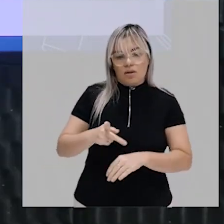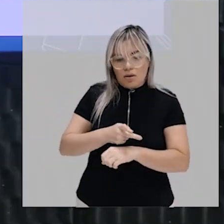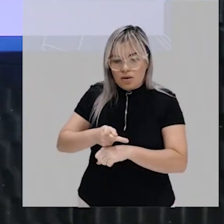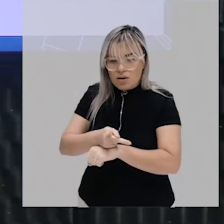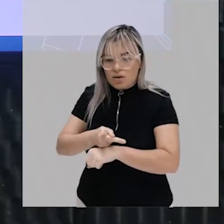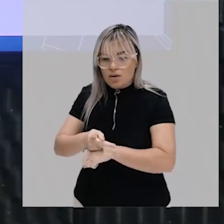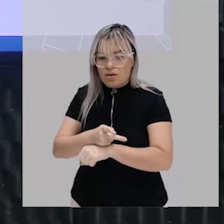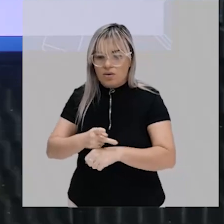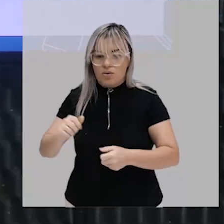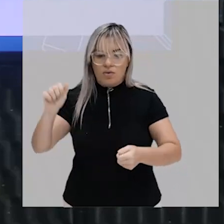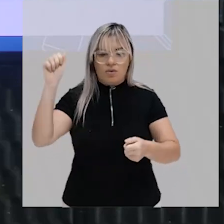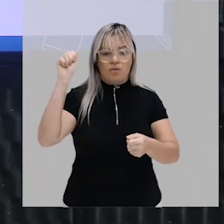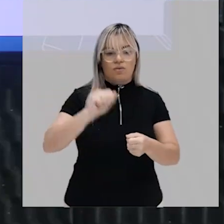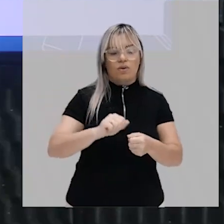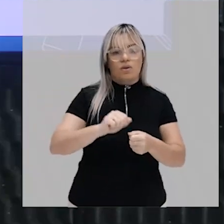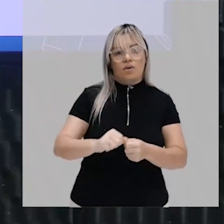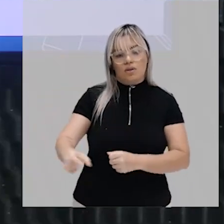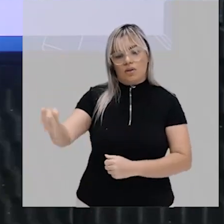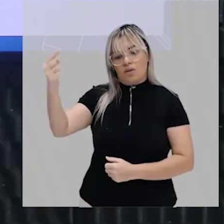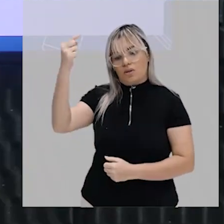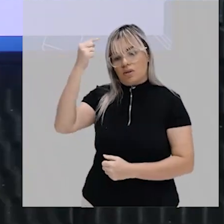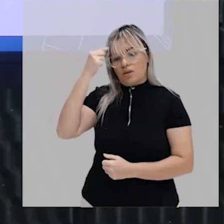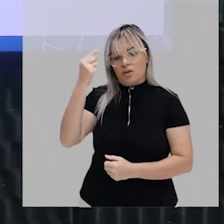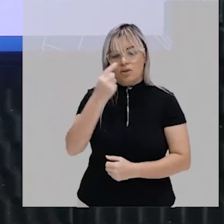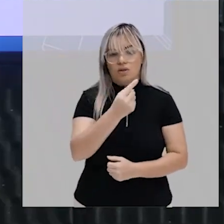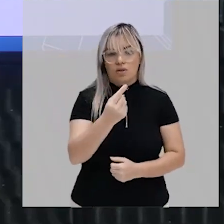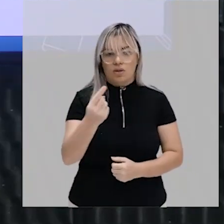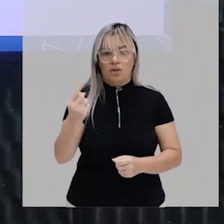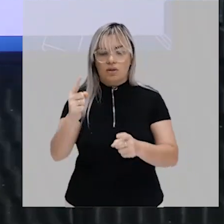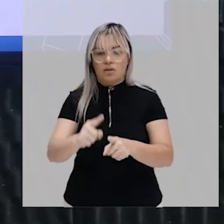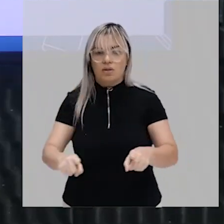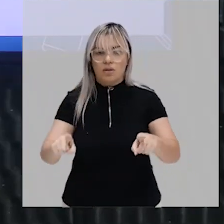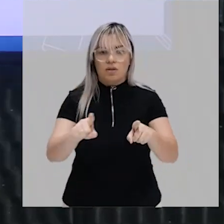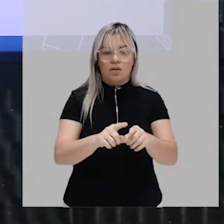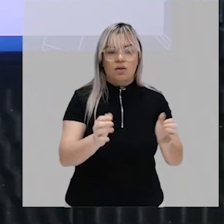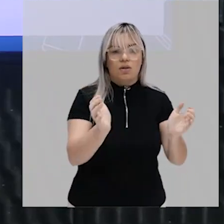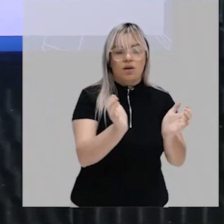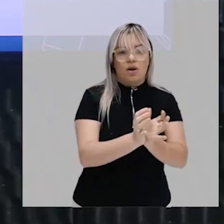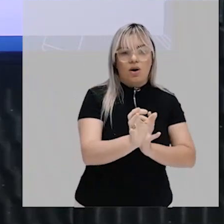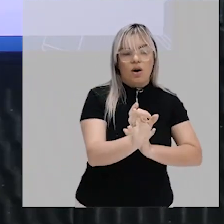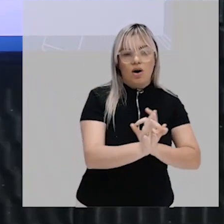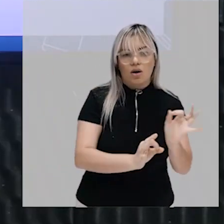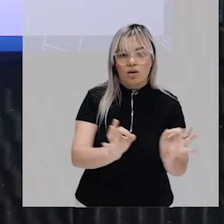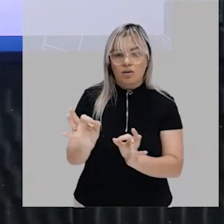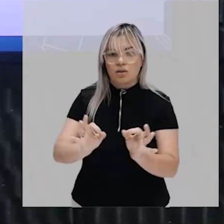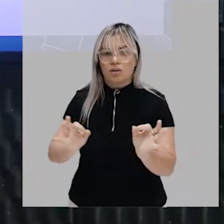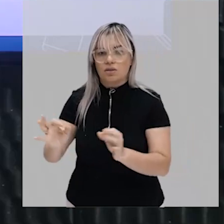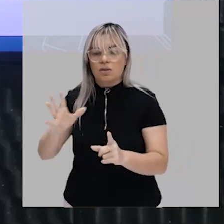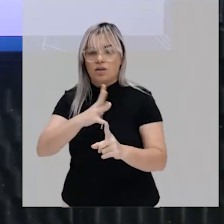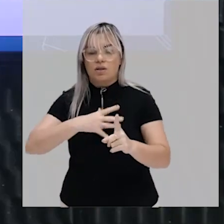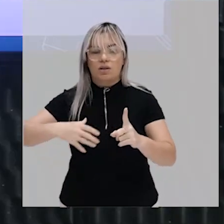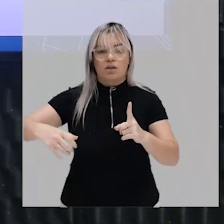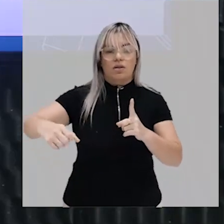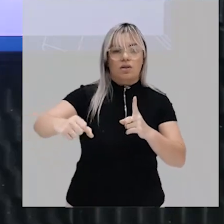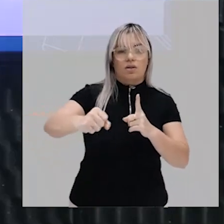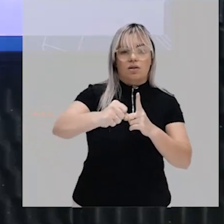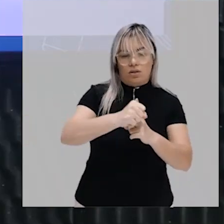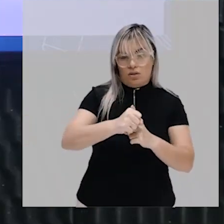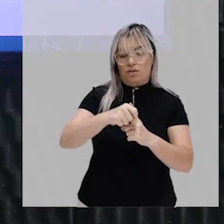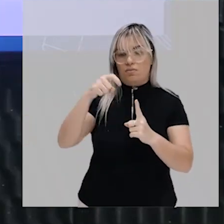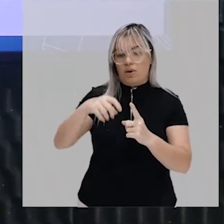o Estado é a instituição que organiza a sociedade para Durkheim e que acaba